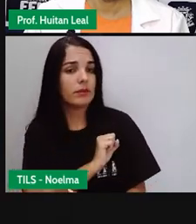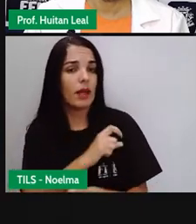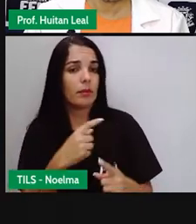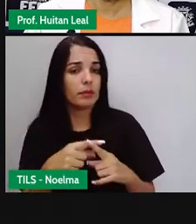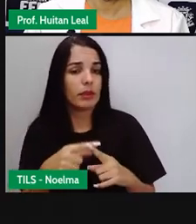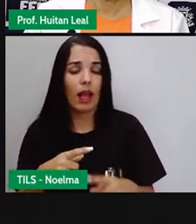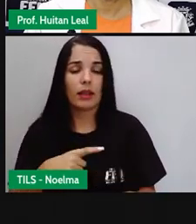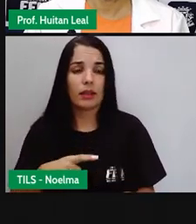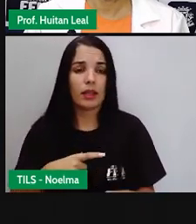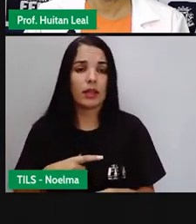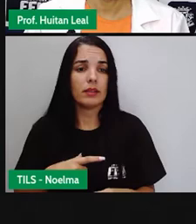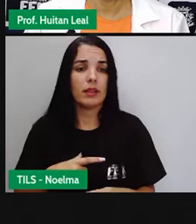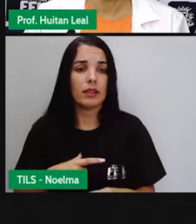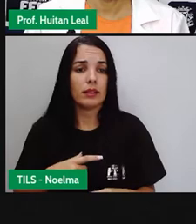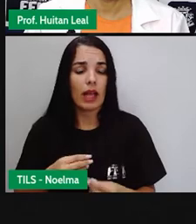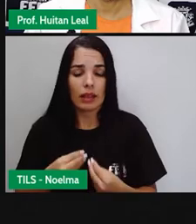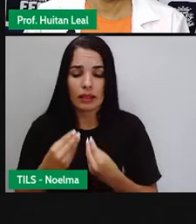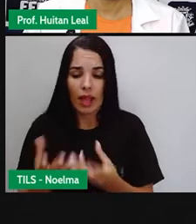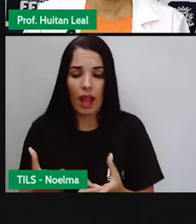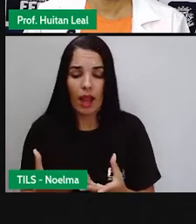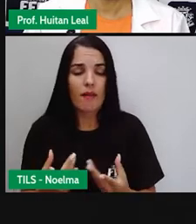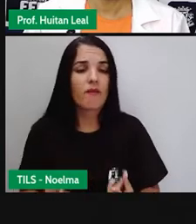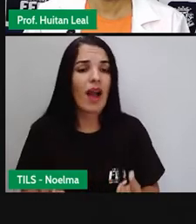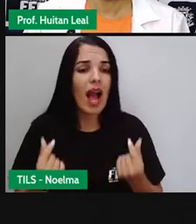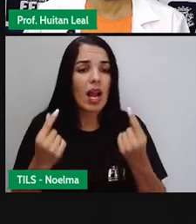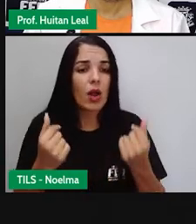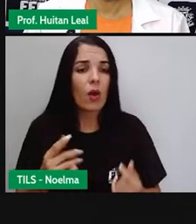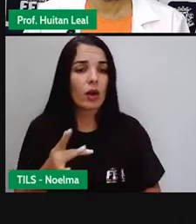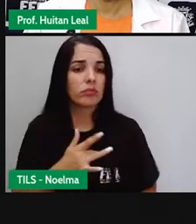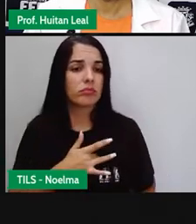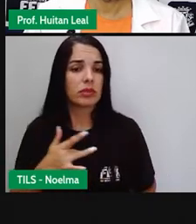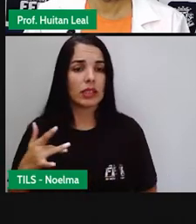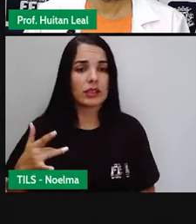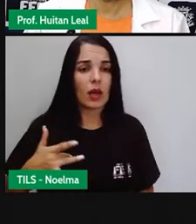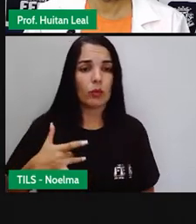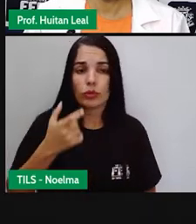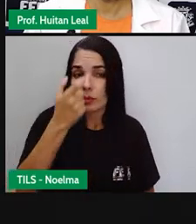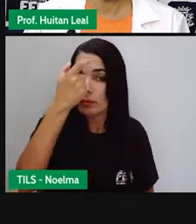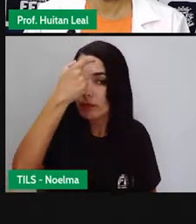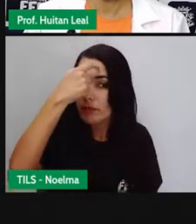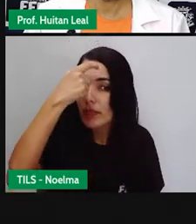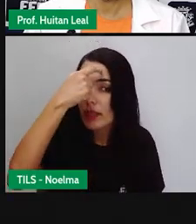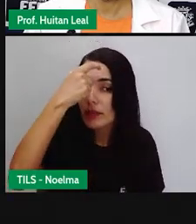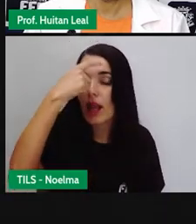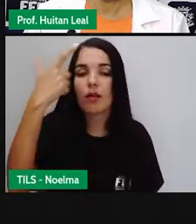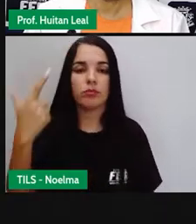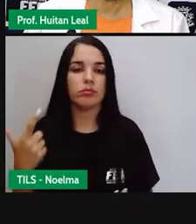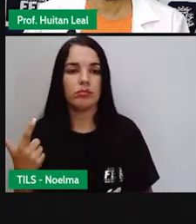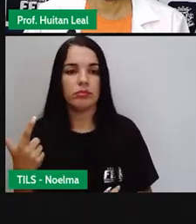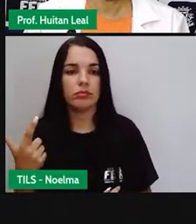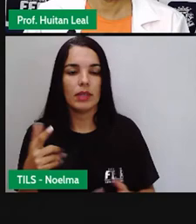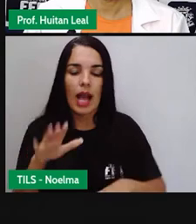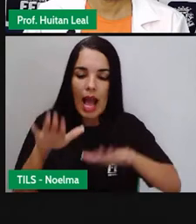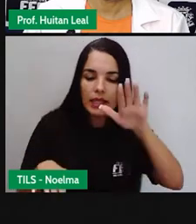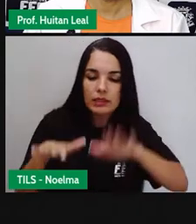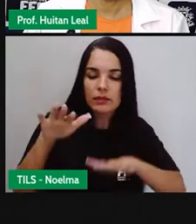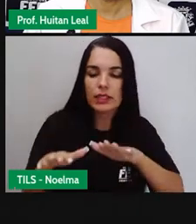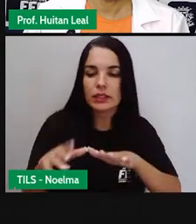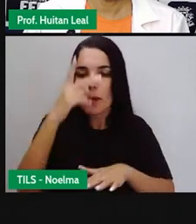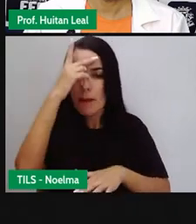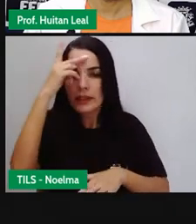saúde mental, não é? E, por isso, muitas vezes, pessoas que não compreendem